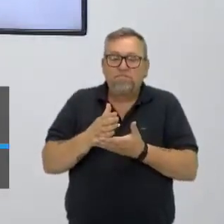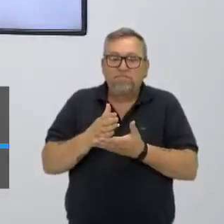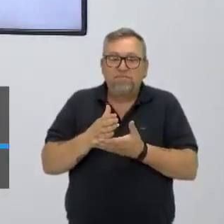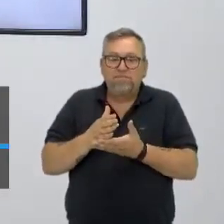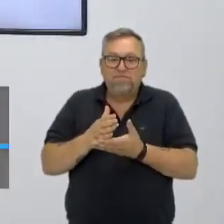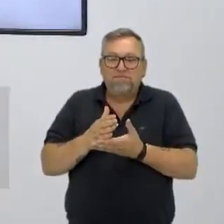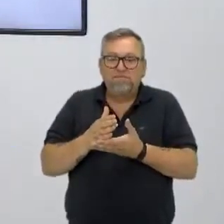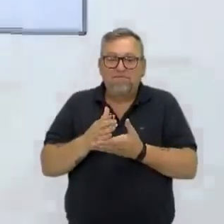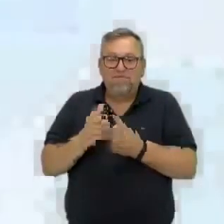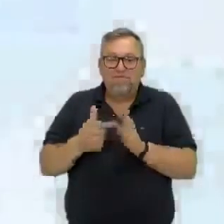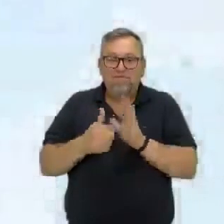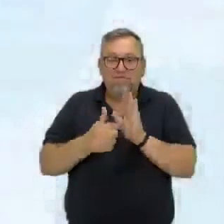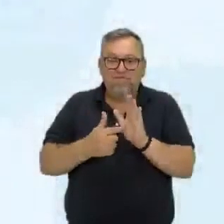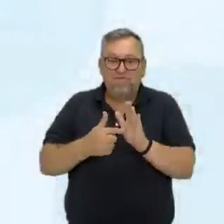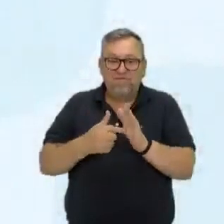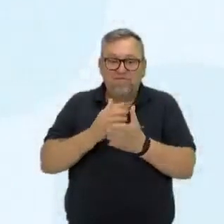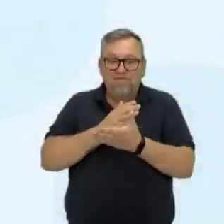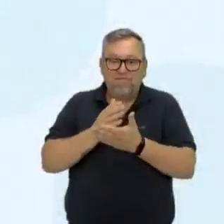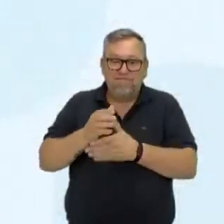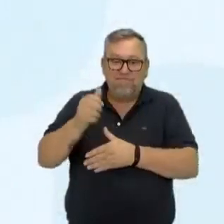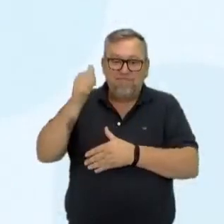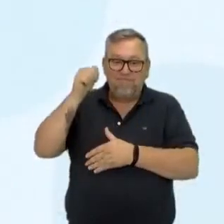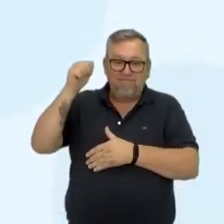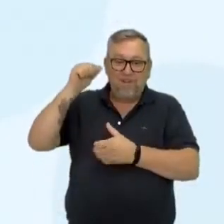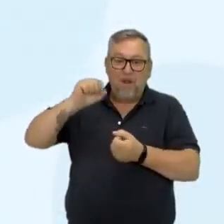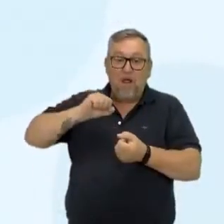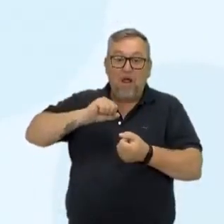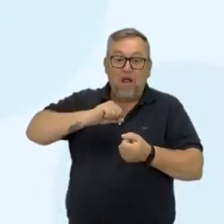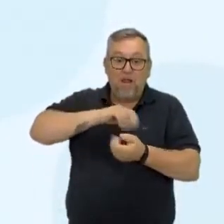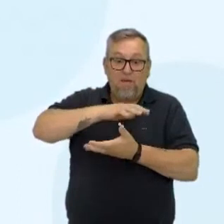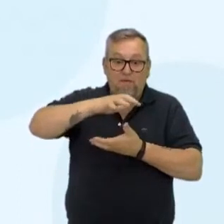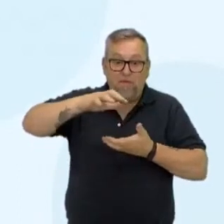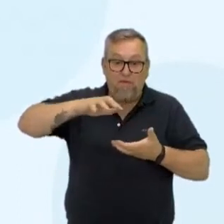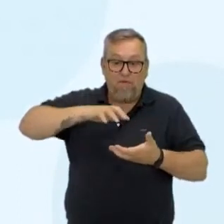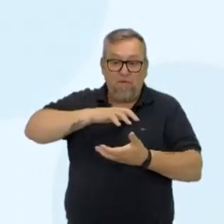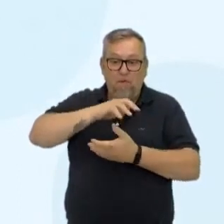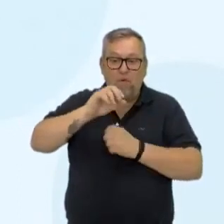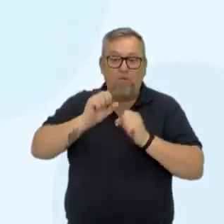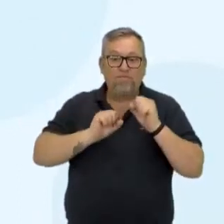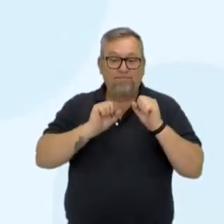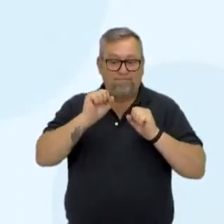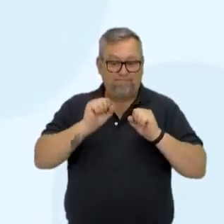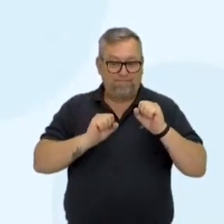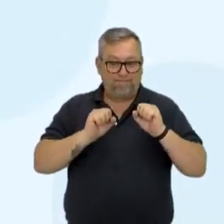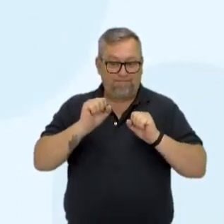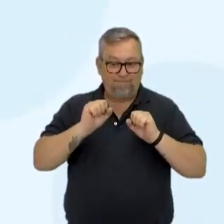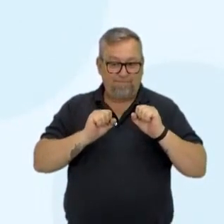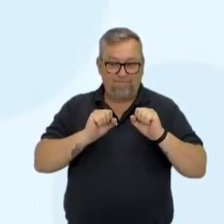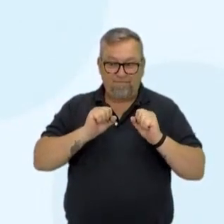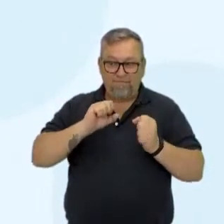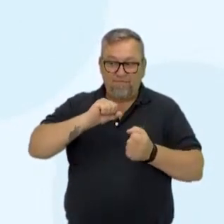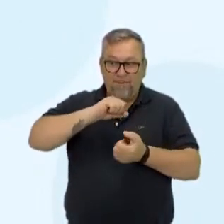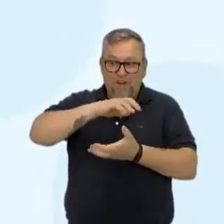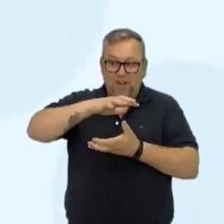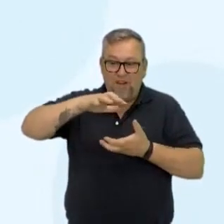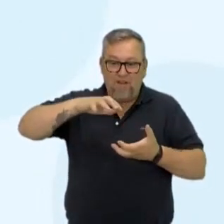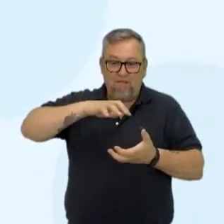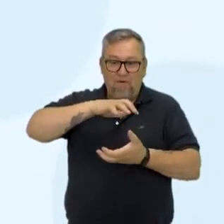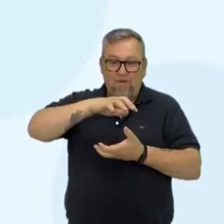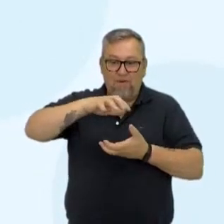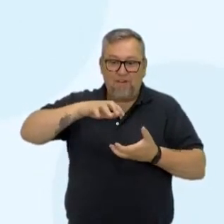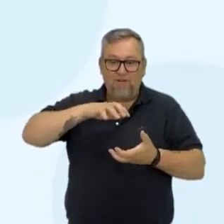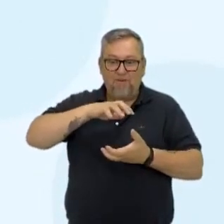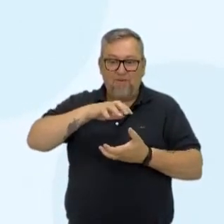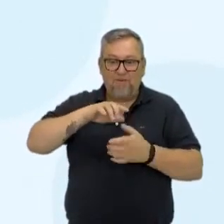indicações são que começou lá na Revolução Industrial, com a emissão principalmente de carbono, né,